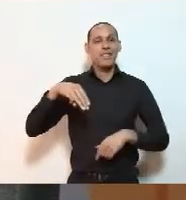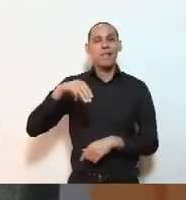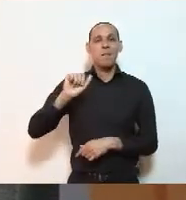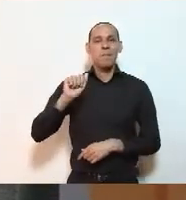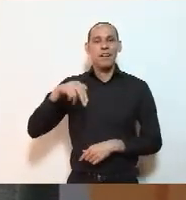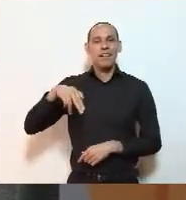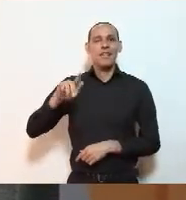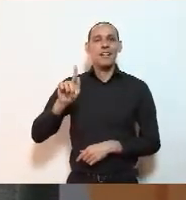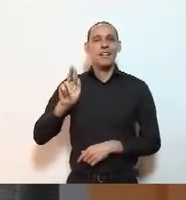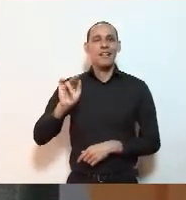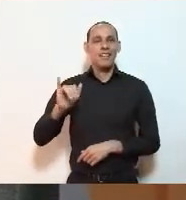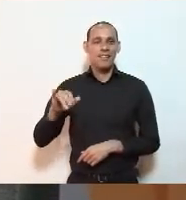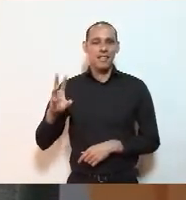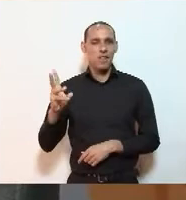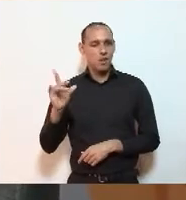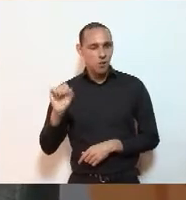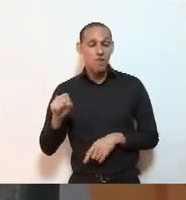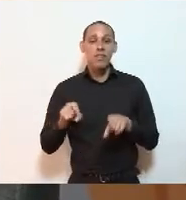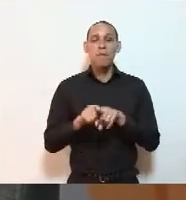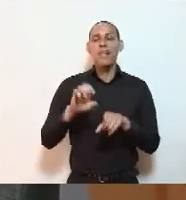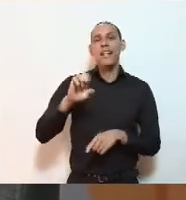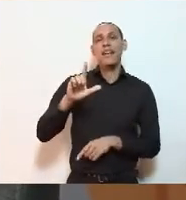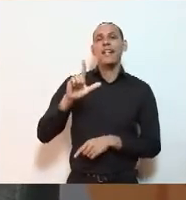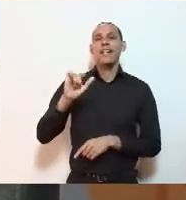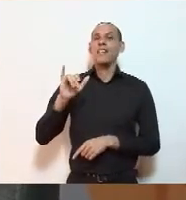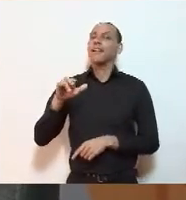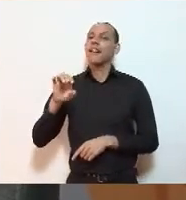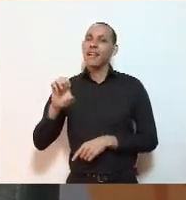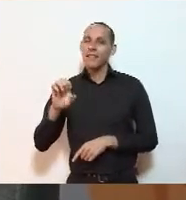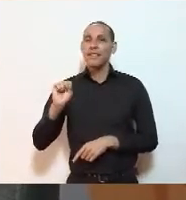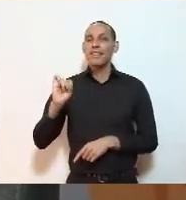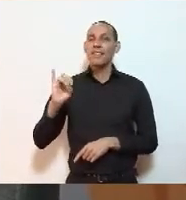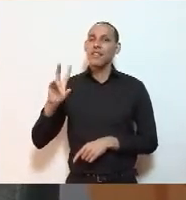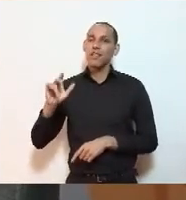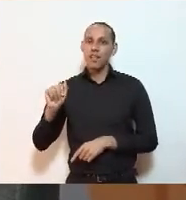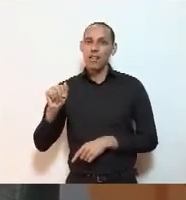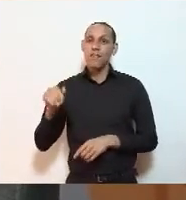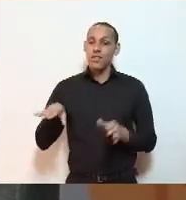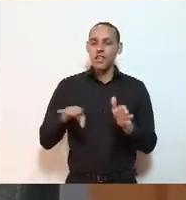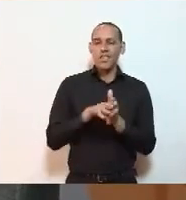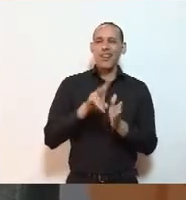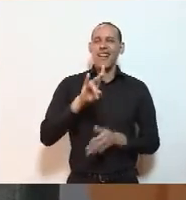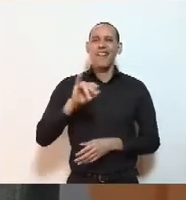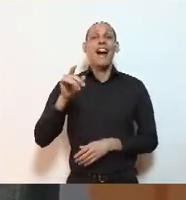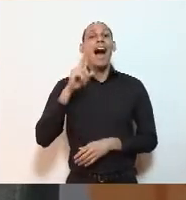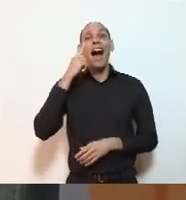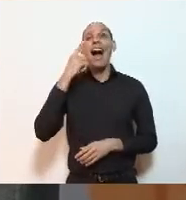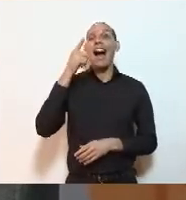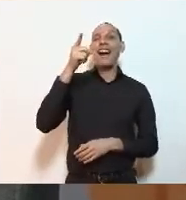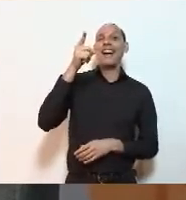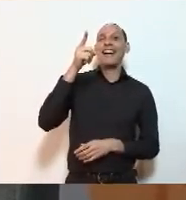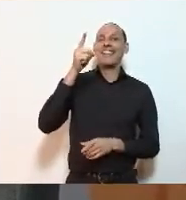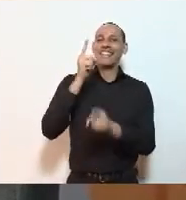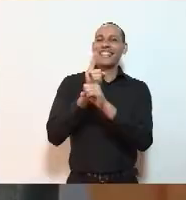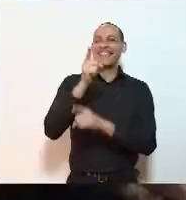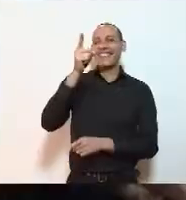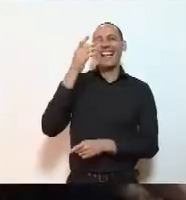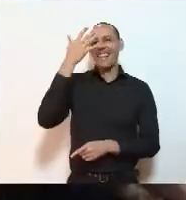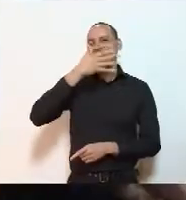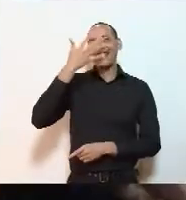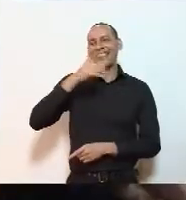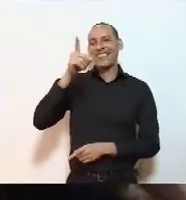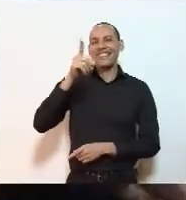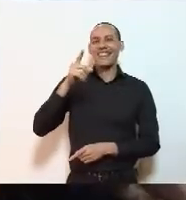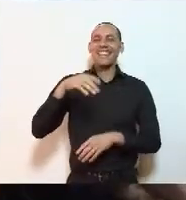A Eliana Silva, da Rede Maré, deve estar chegando aqui também. a Thalia Eliana já está, não tinha visto.